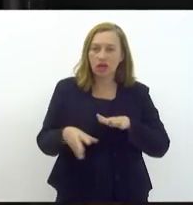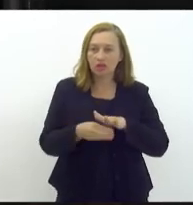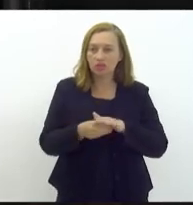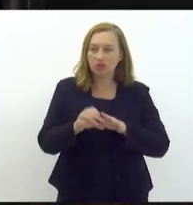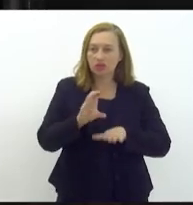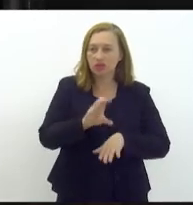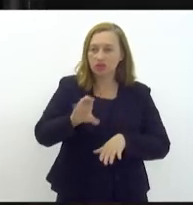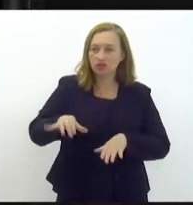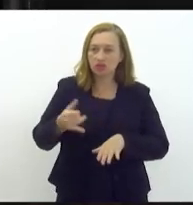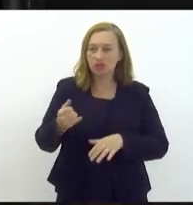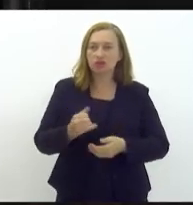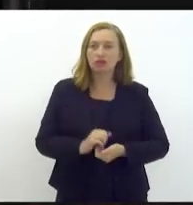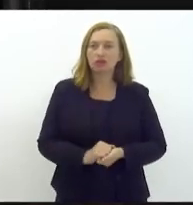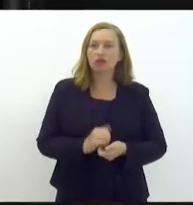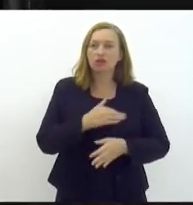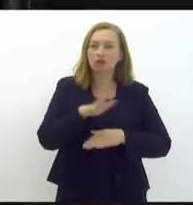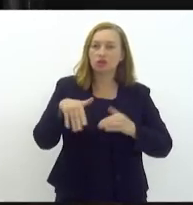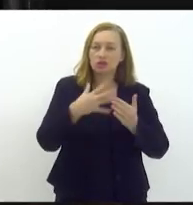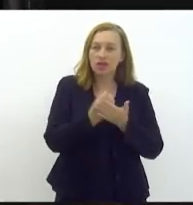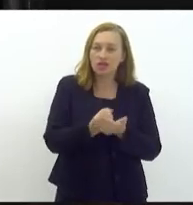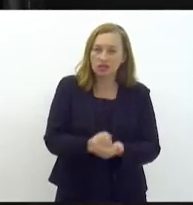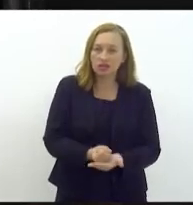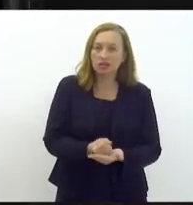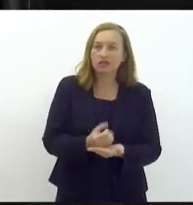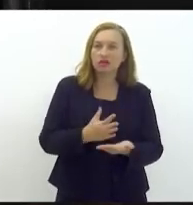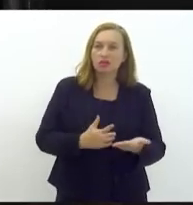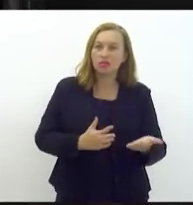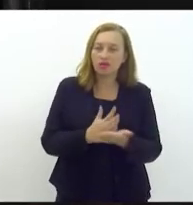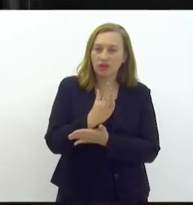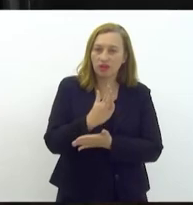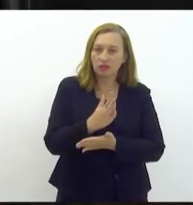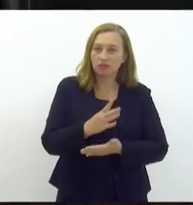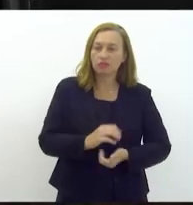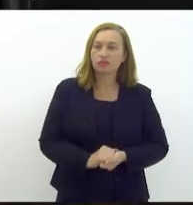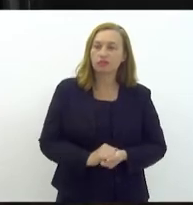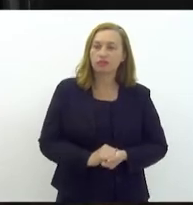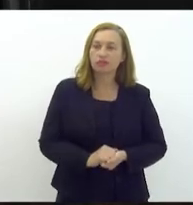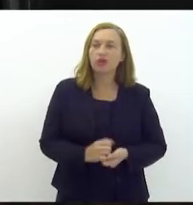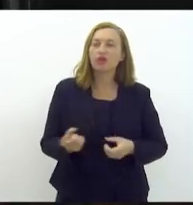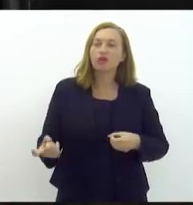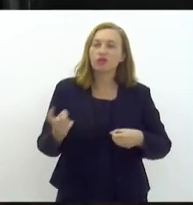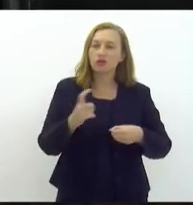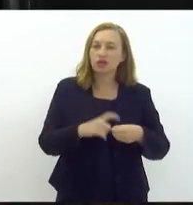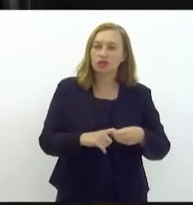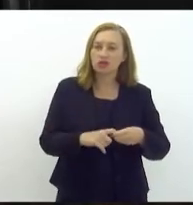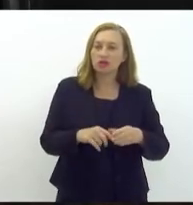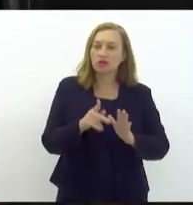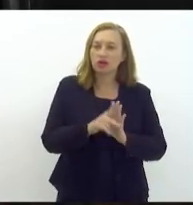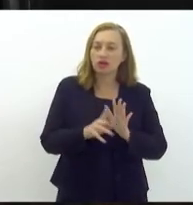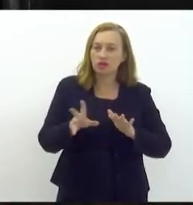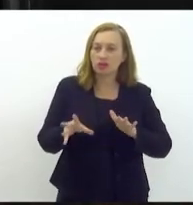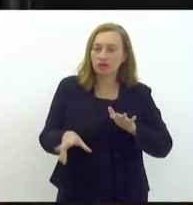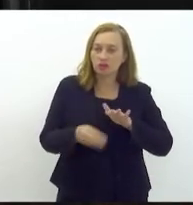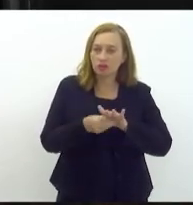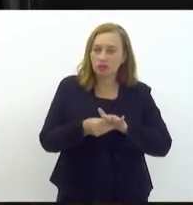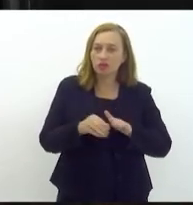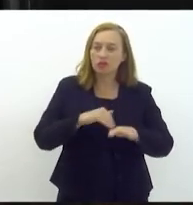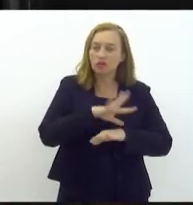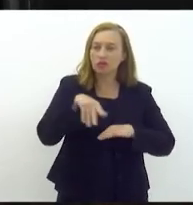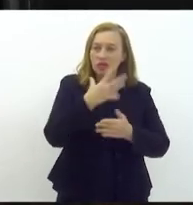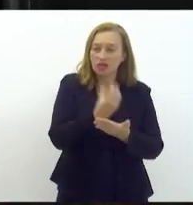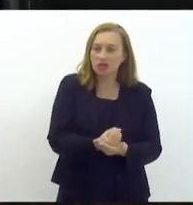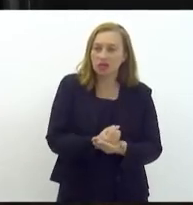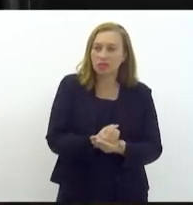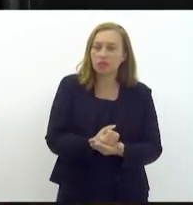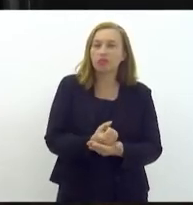da CCJ. Os senhores que aprovam mandam-se como estão. Aprovado. Em votação, o projeto assim emendado. Os senhores que aprovam mandam-se como estão.